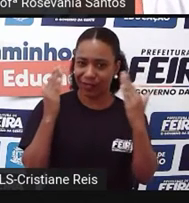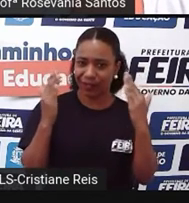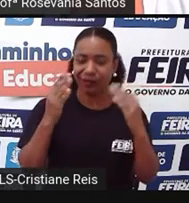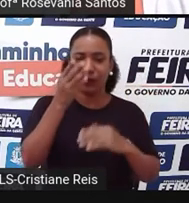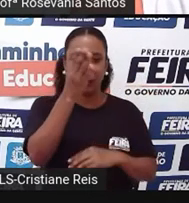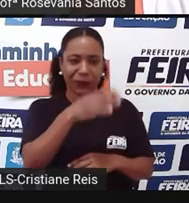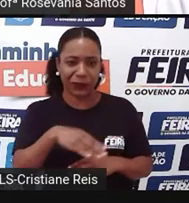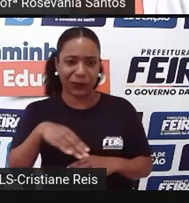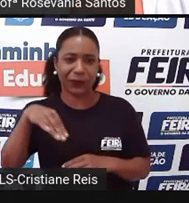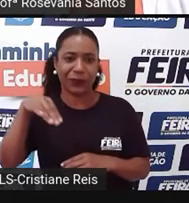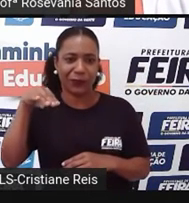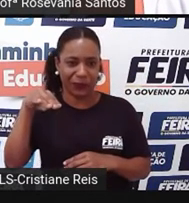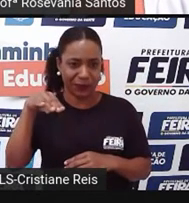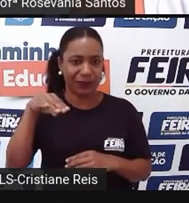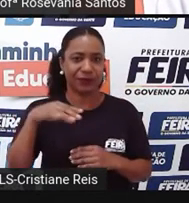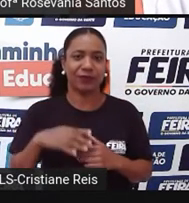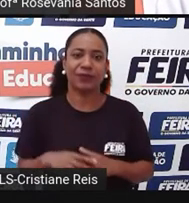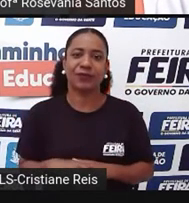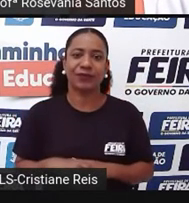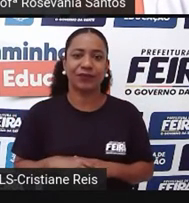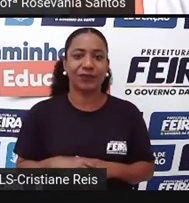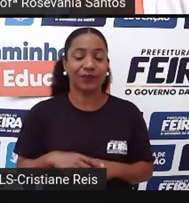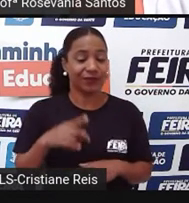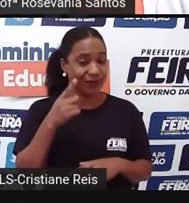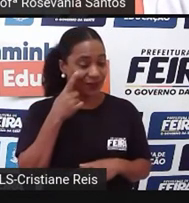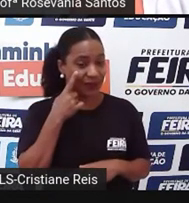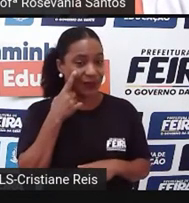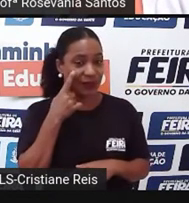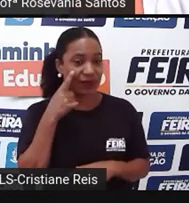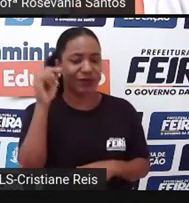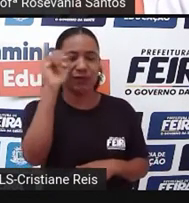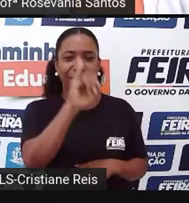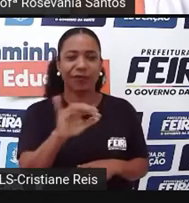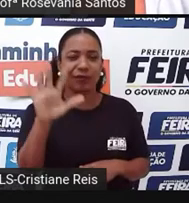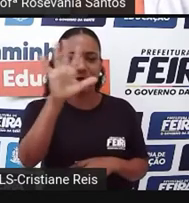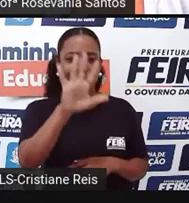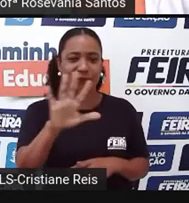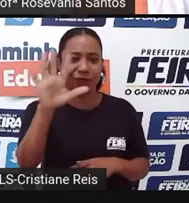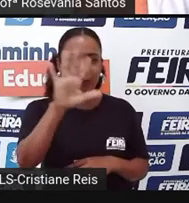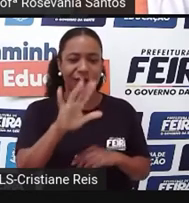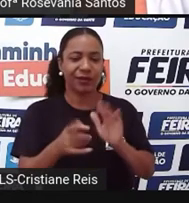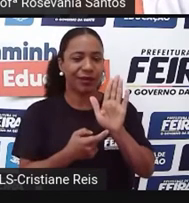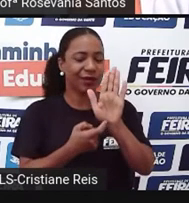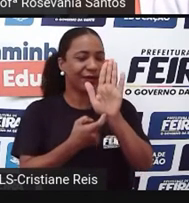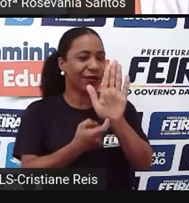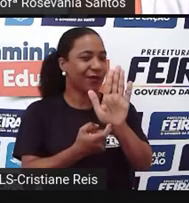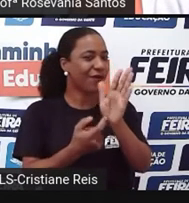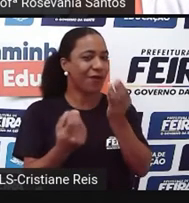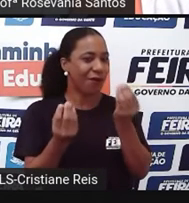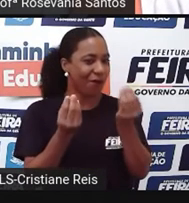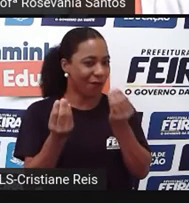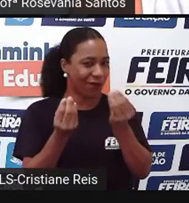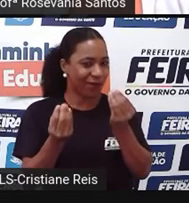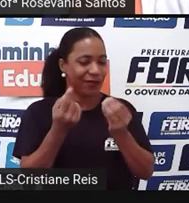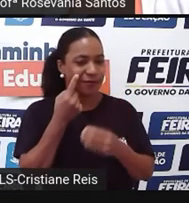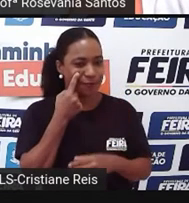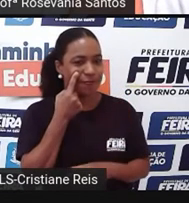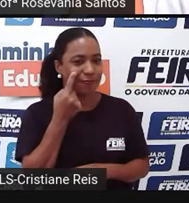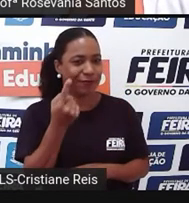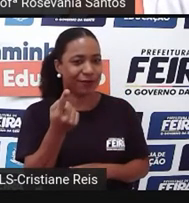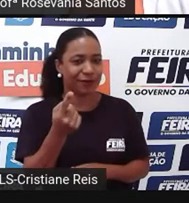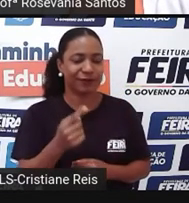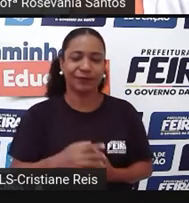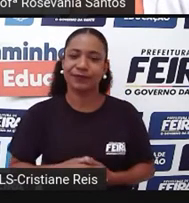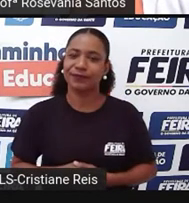baixa, né. Bom, então, bora ver um perfil, é como se fosse um corte, né, nesse relevo,